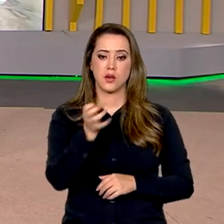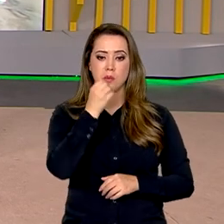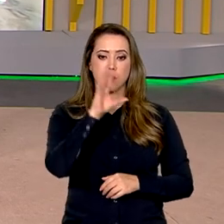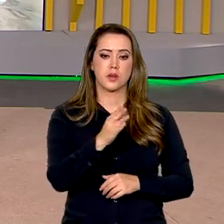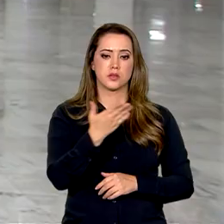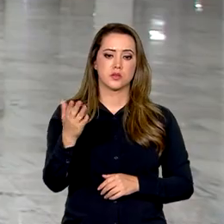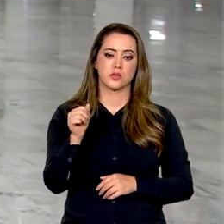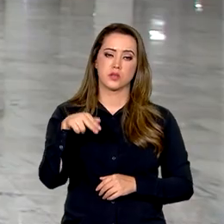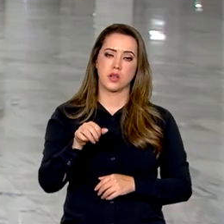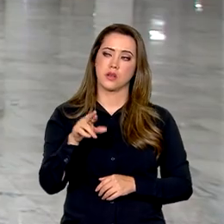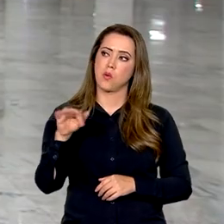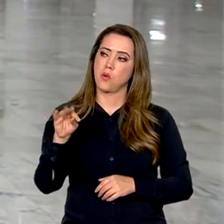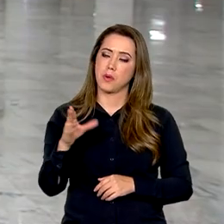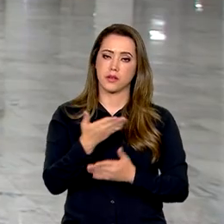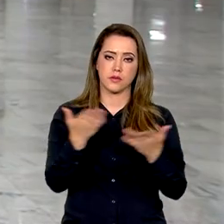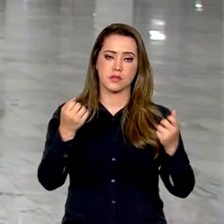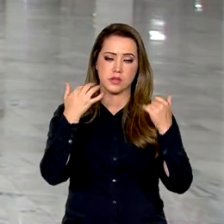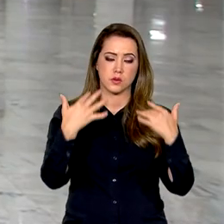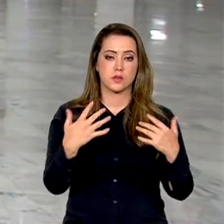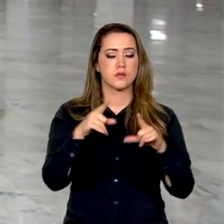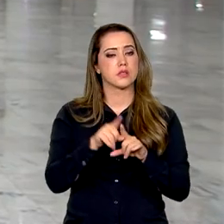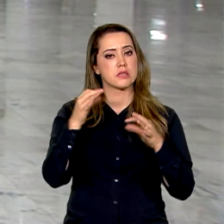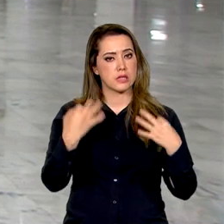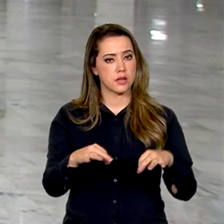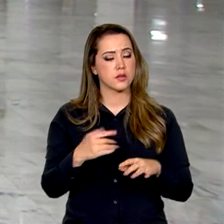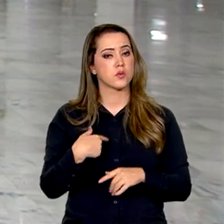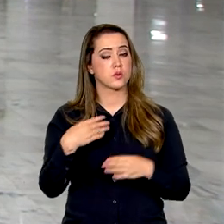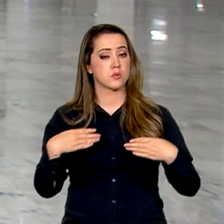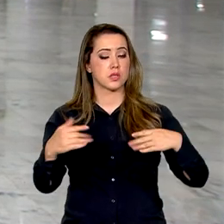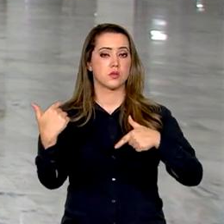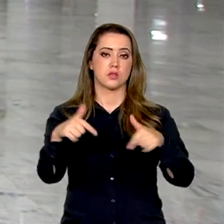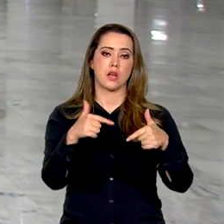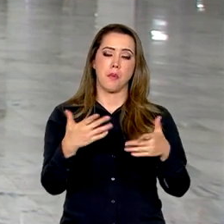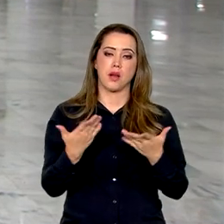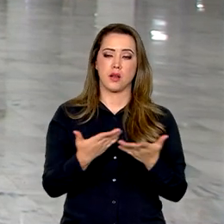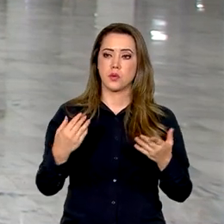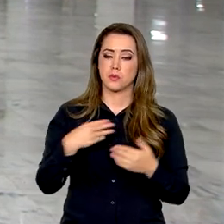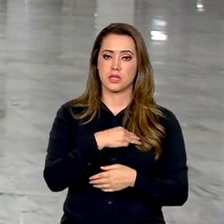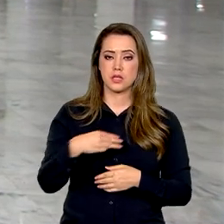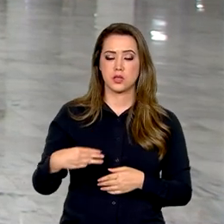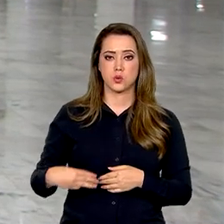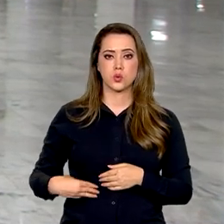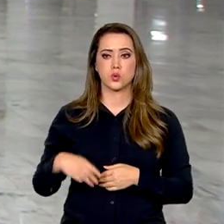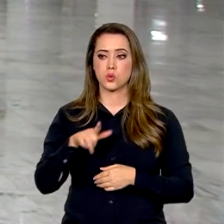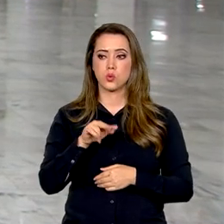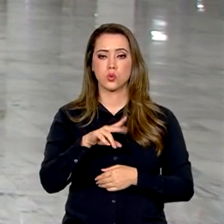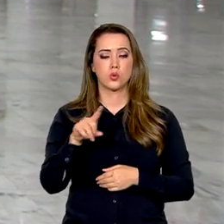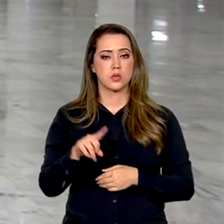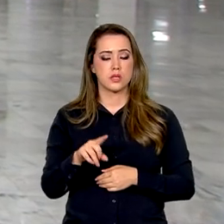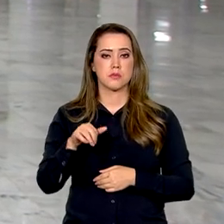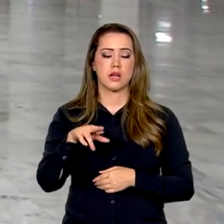Ana, Roberto e a você que nos assiste. Olha, exatamente, os ministros do Trabalho e Emprego, Luiz Marinho, da AGU, Jorge